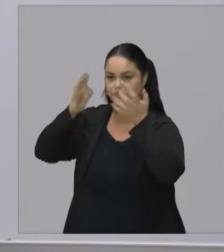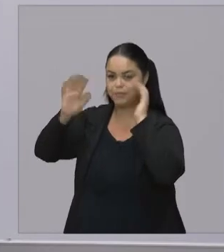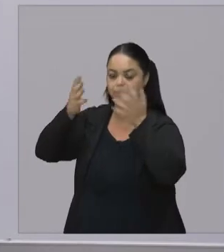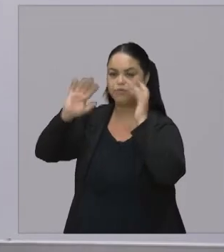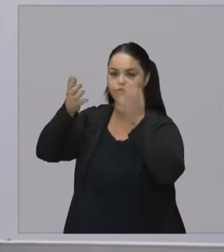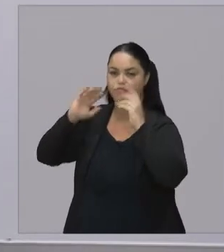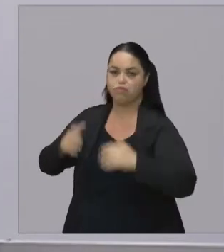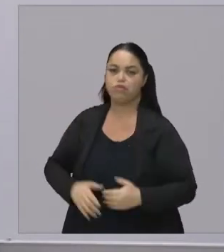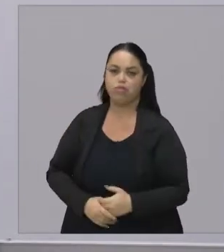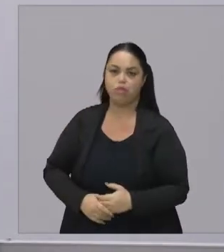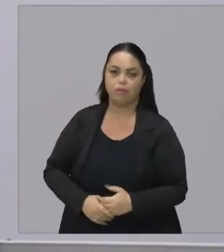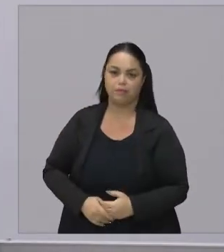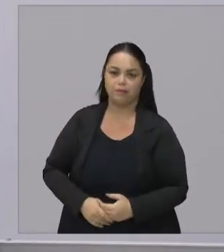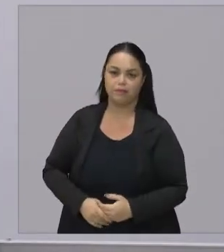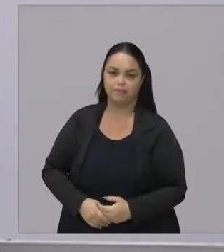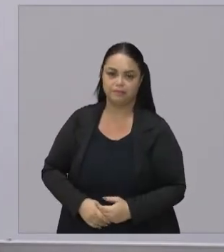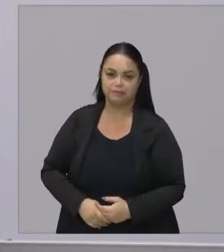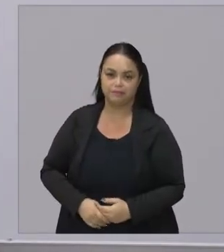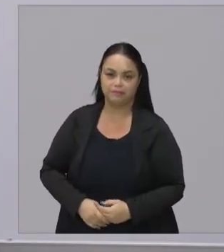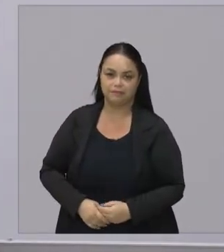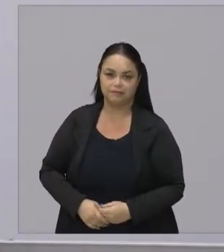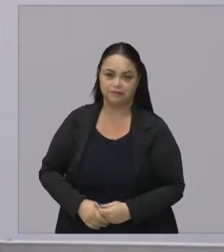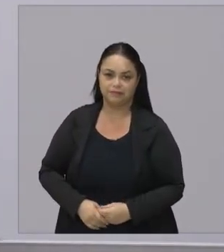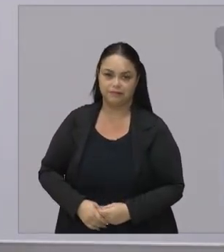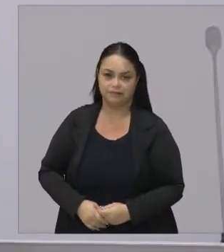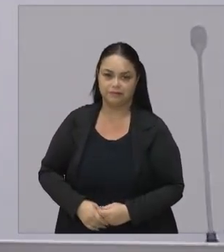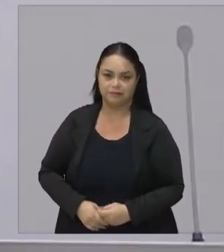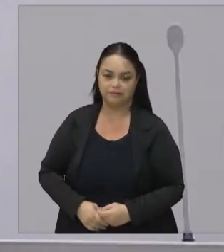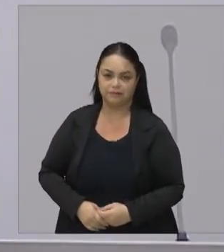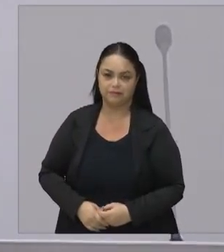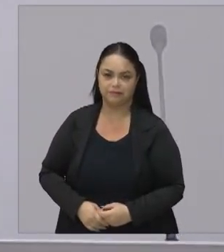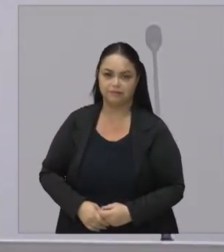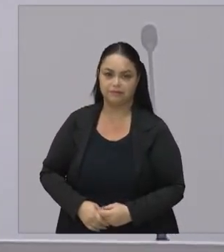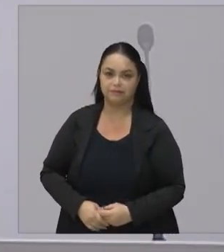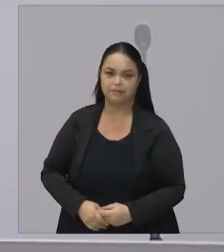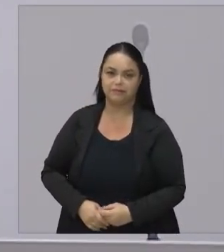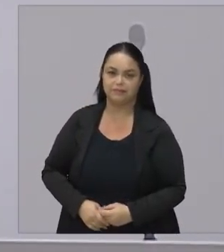Obrigado De te amar